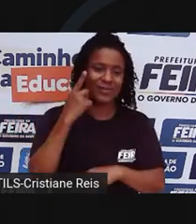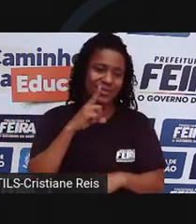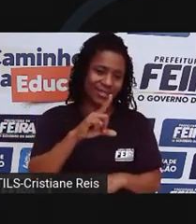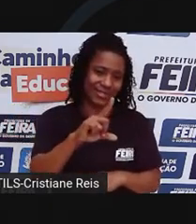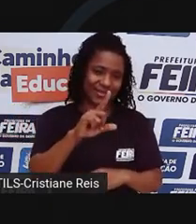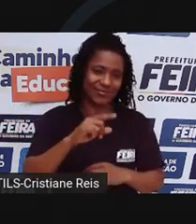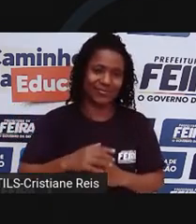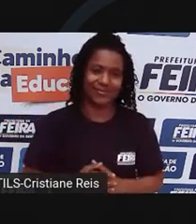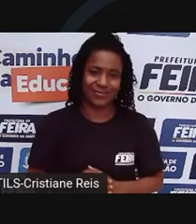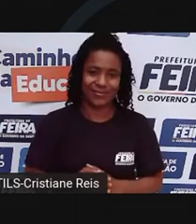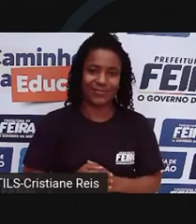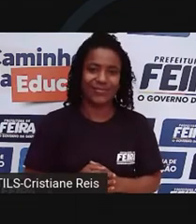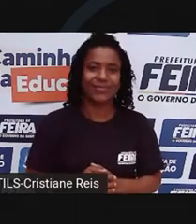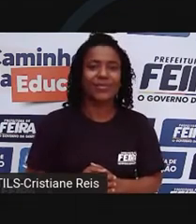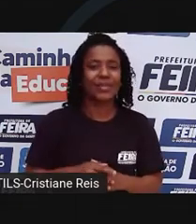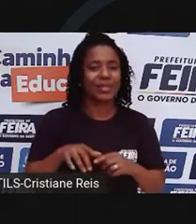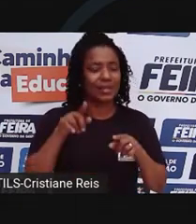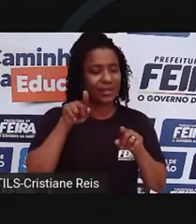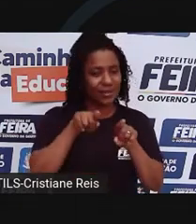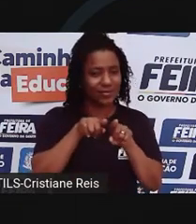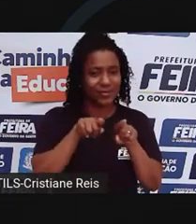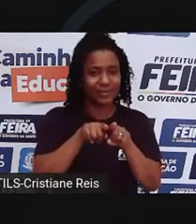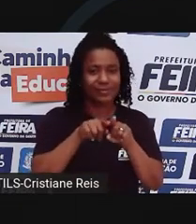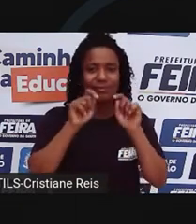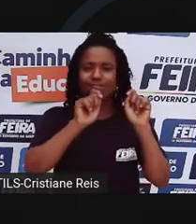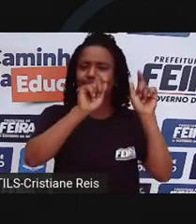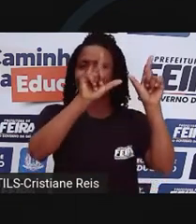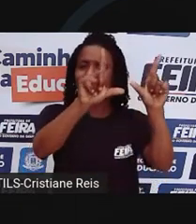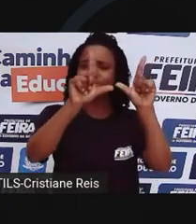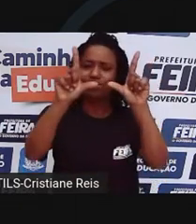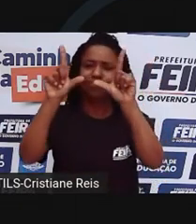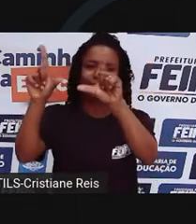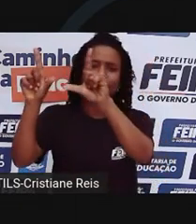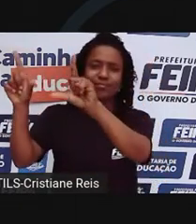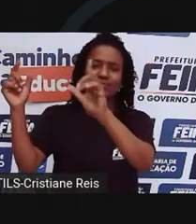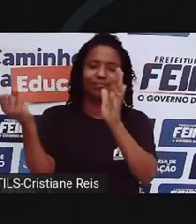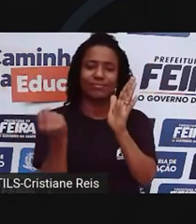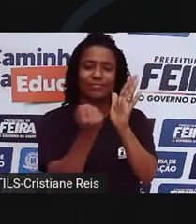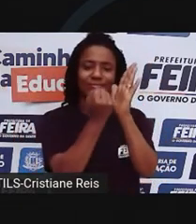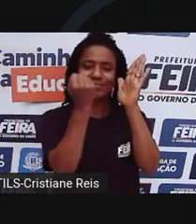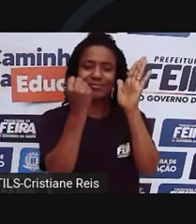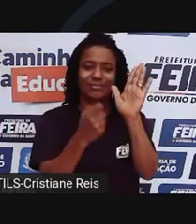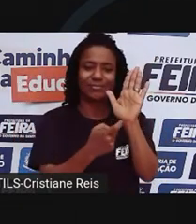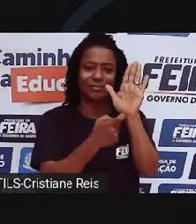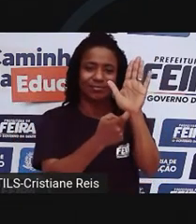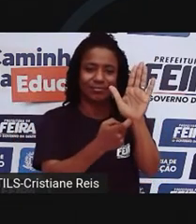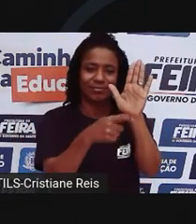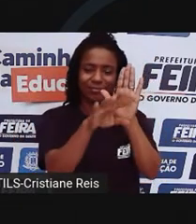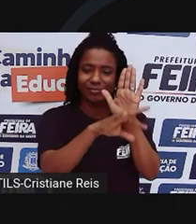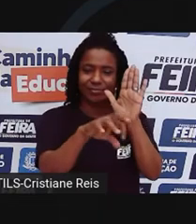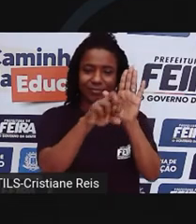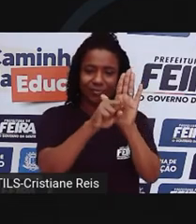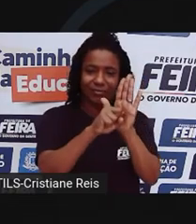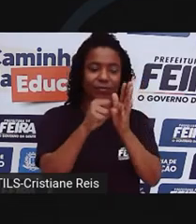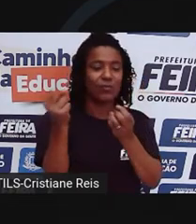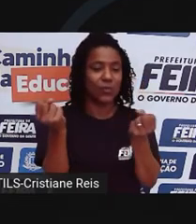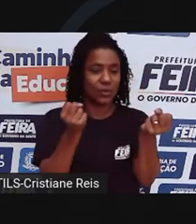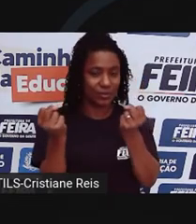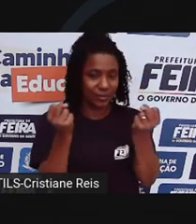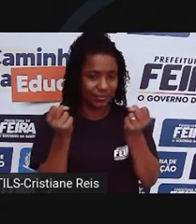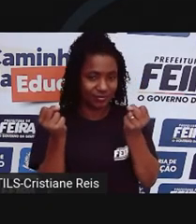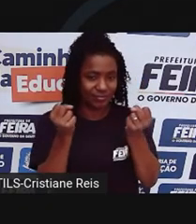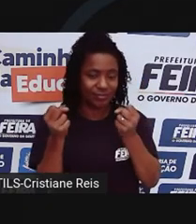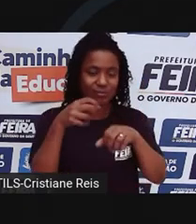As placas e demais sinais de trânsito ajudam os motoristas, motociclistas e pedestres a